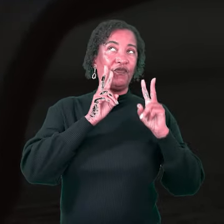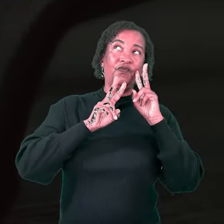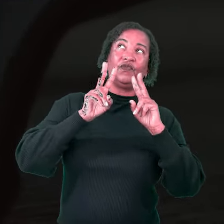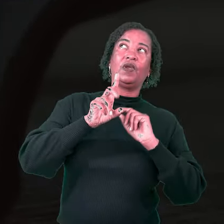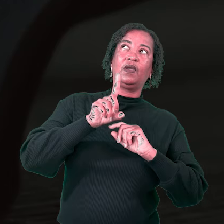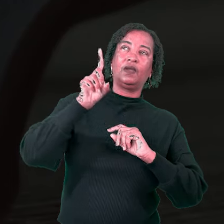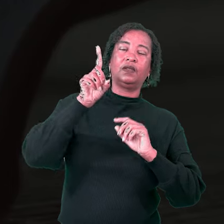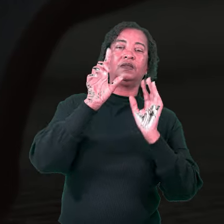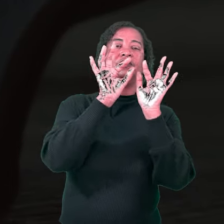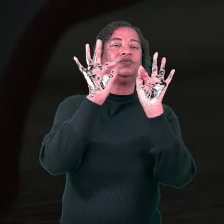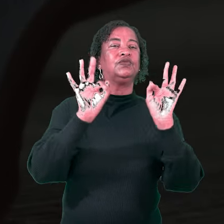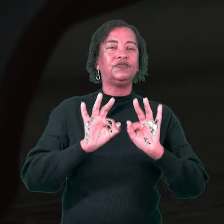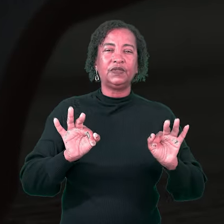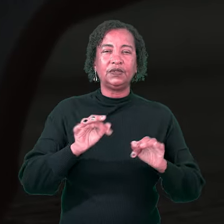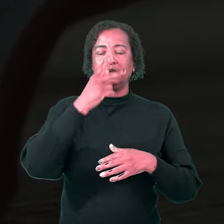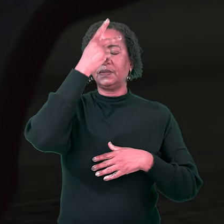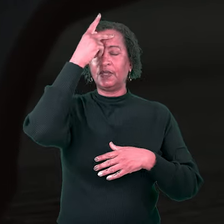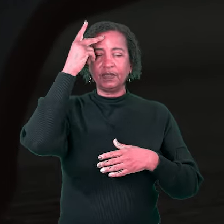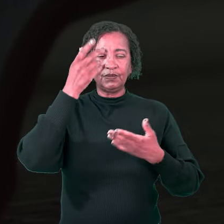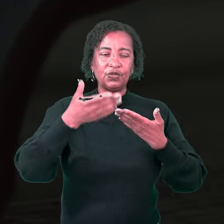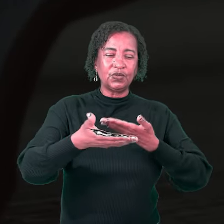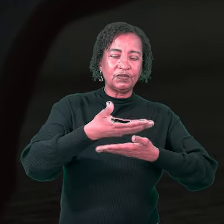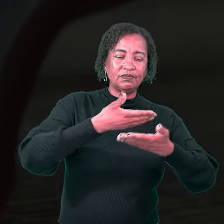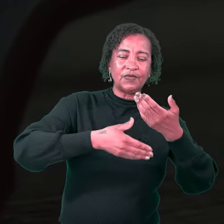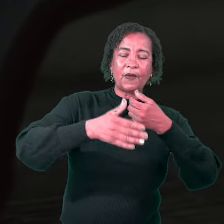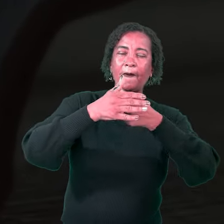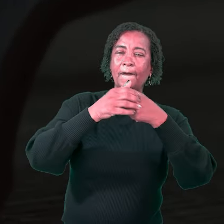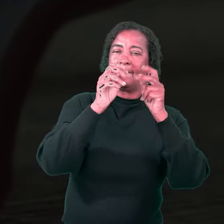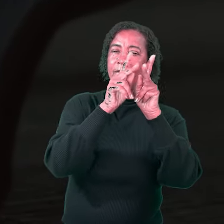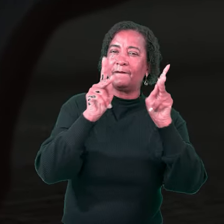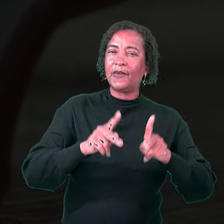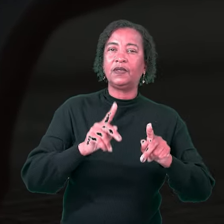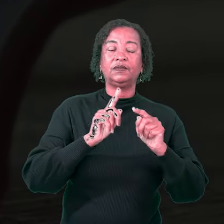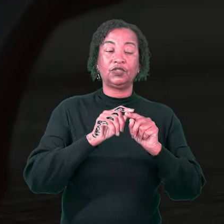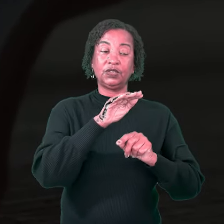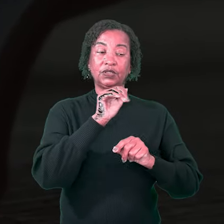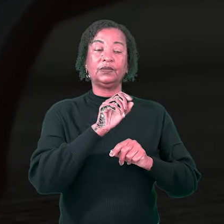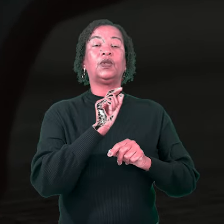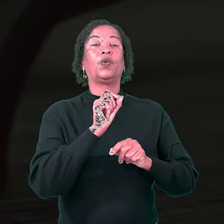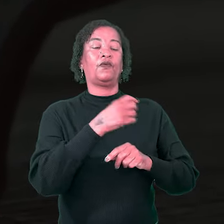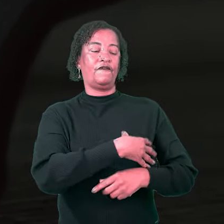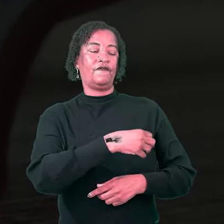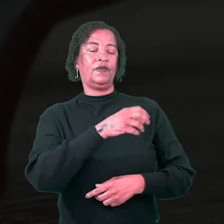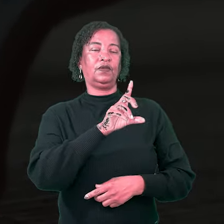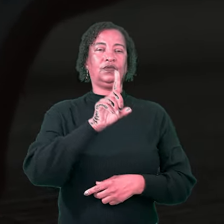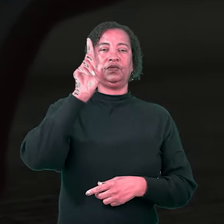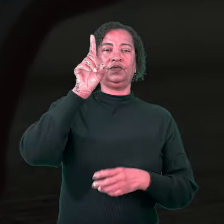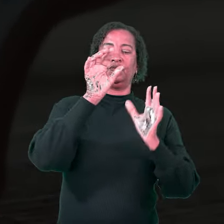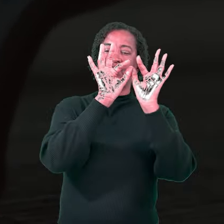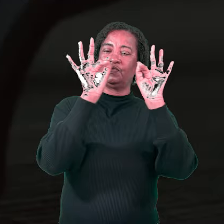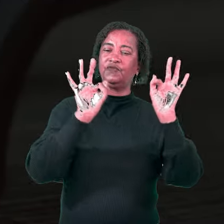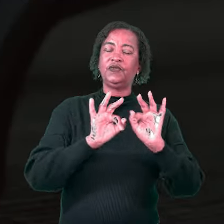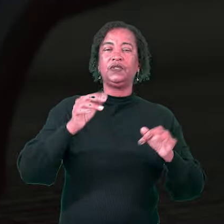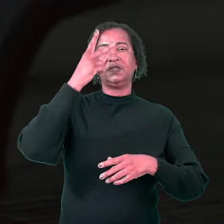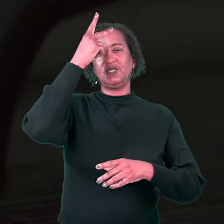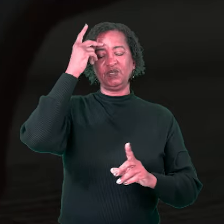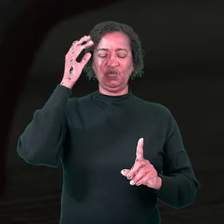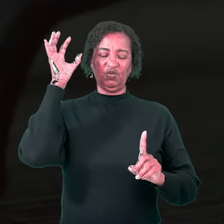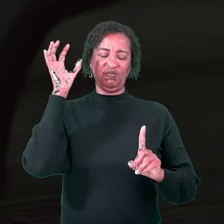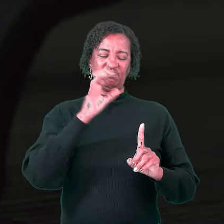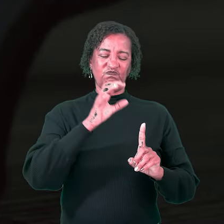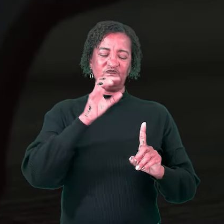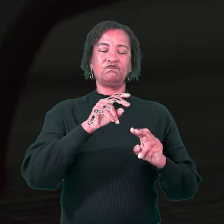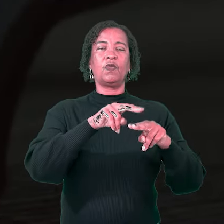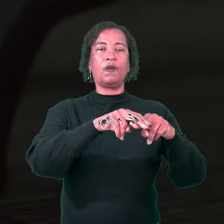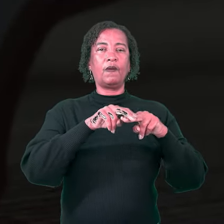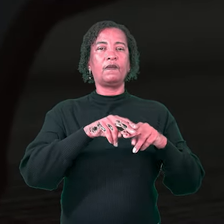Bem-aventurados os pacificadores, pois serão chamados filhos de Deus. Bem-aventurados os perseguidos por